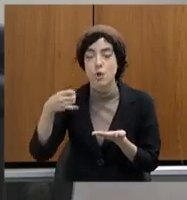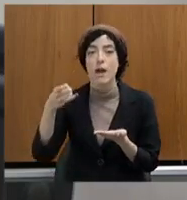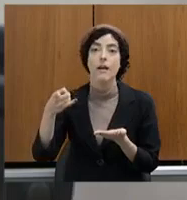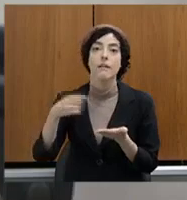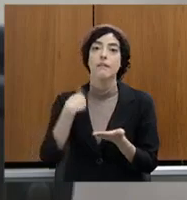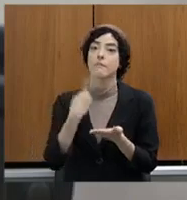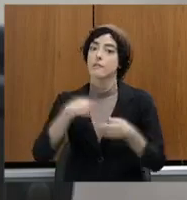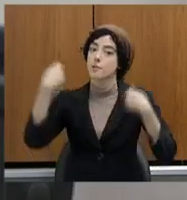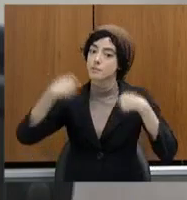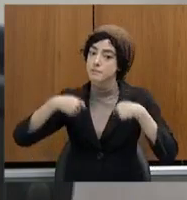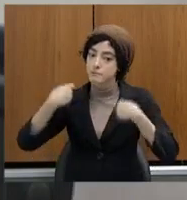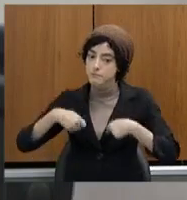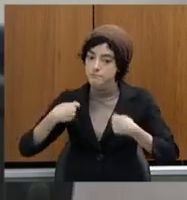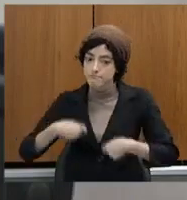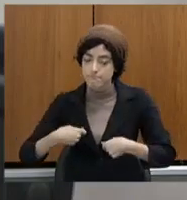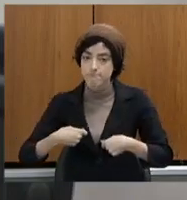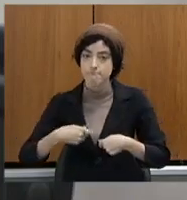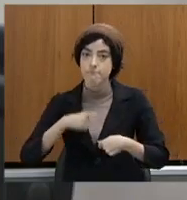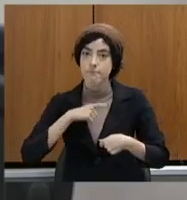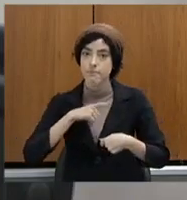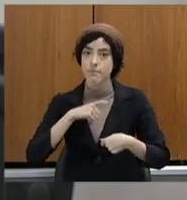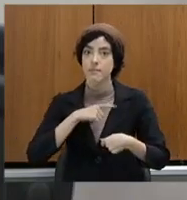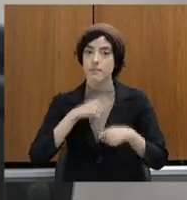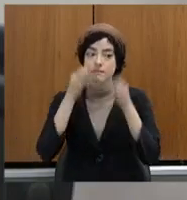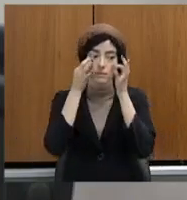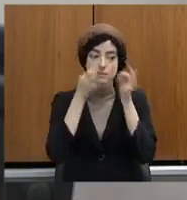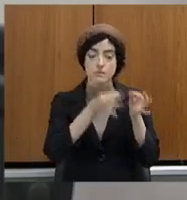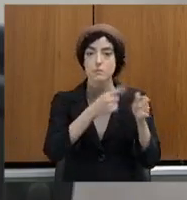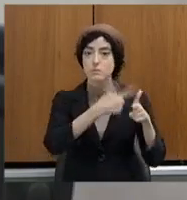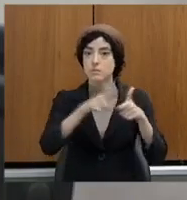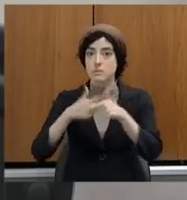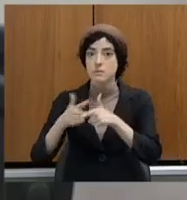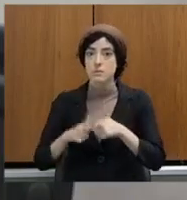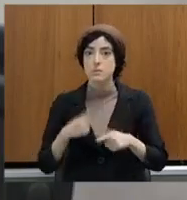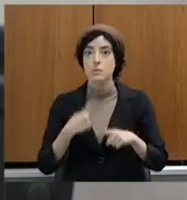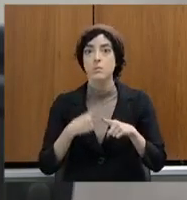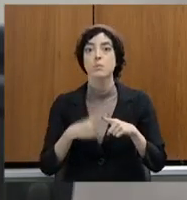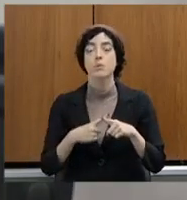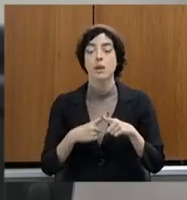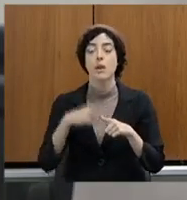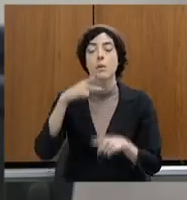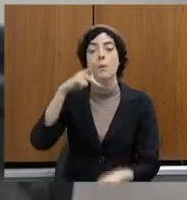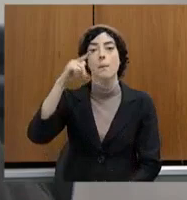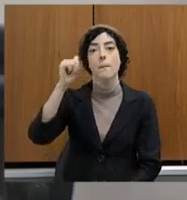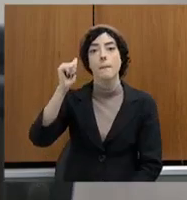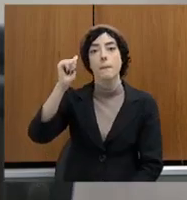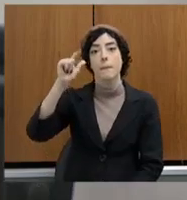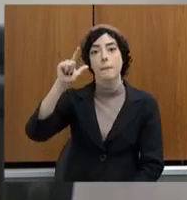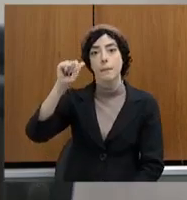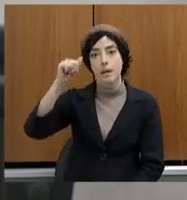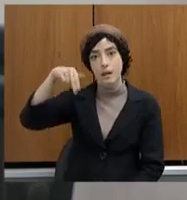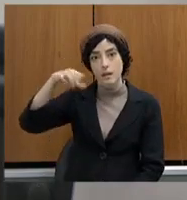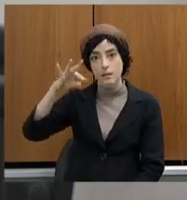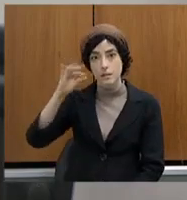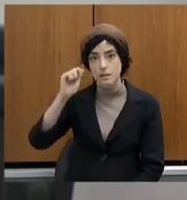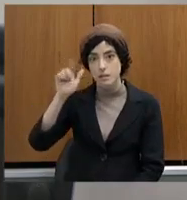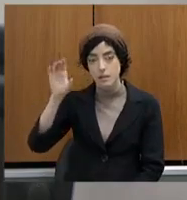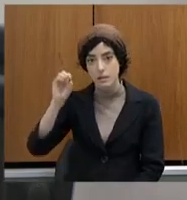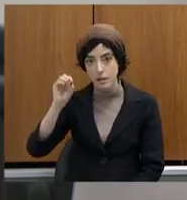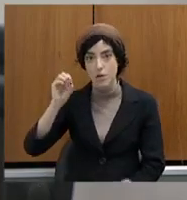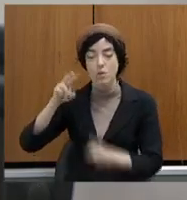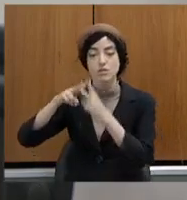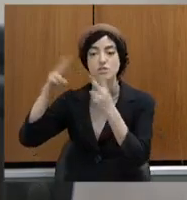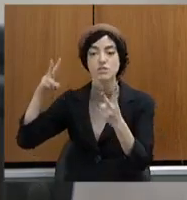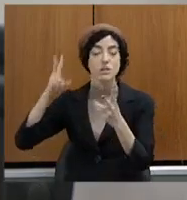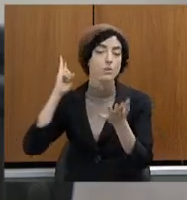por parte de quem gerencia essa área, porque o plantão digital continua trazendo muita dor de cabeça. O